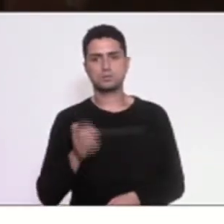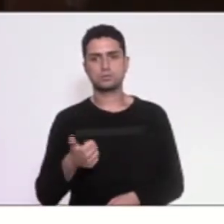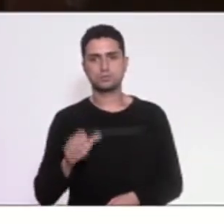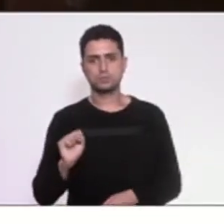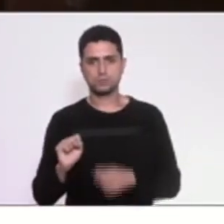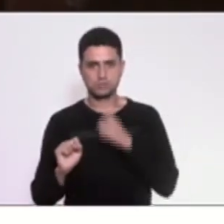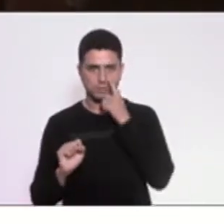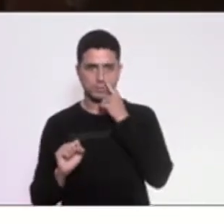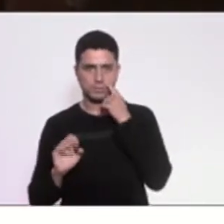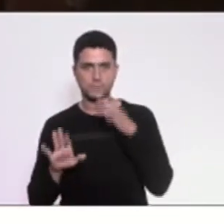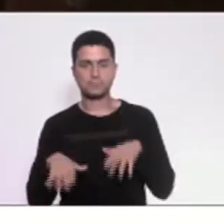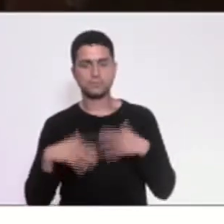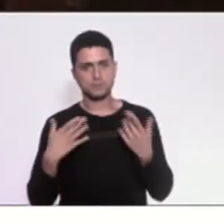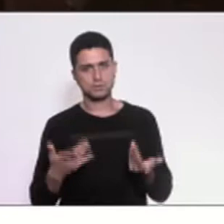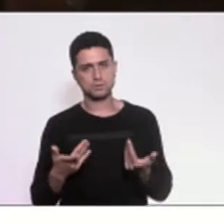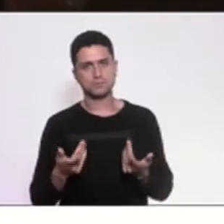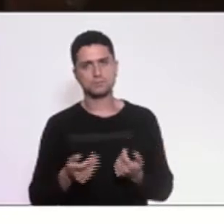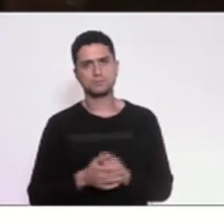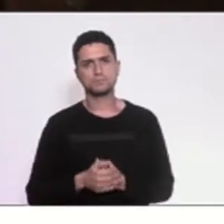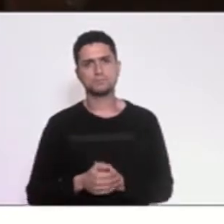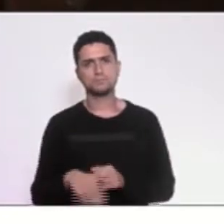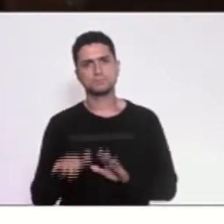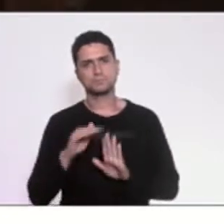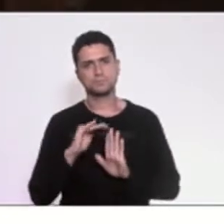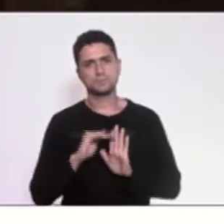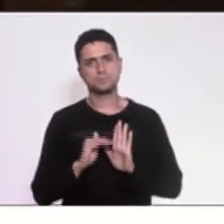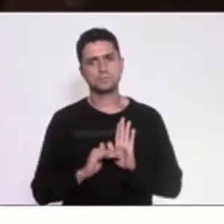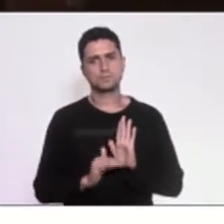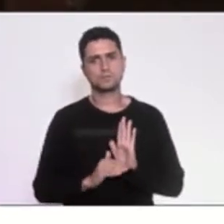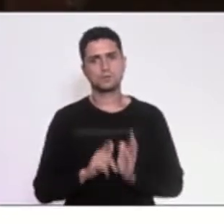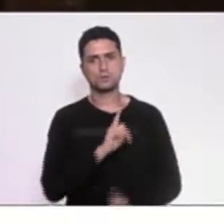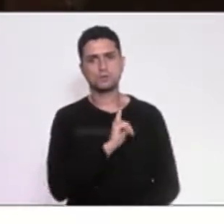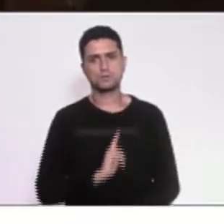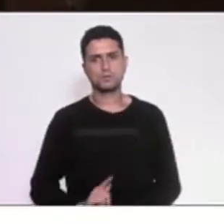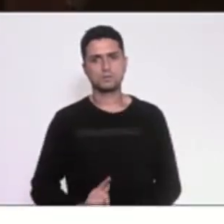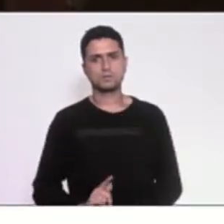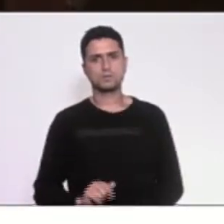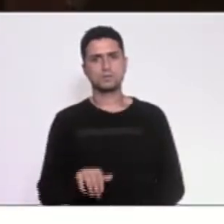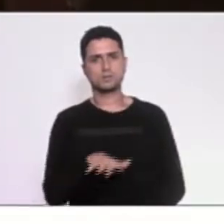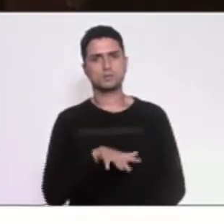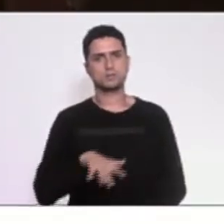disciplina, portanto, diretrizes, fixas diretrizes para a governança da região metropolitana. Ora,